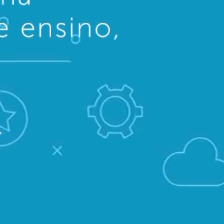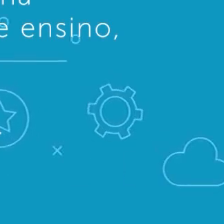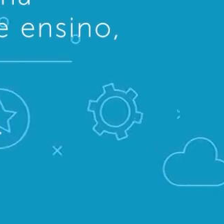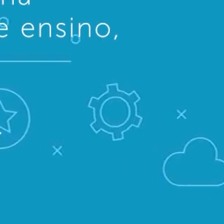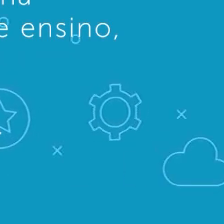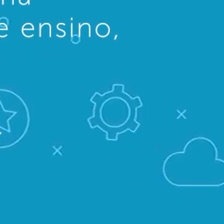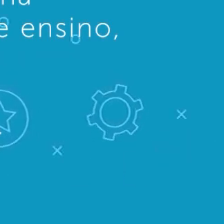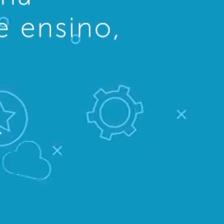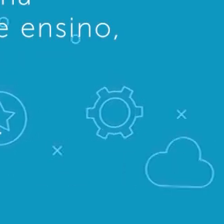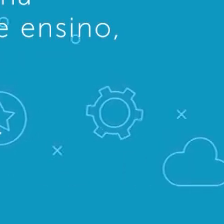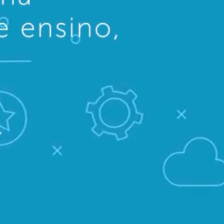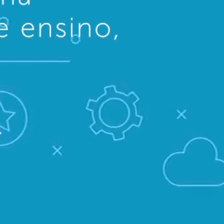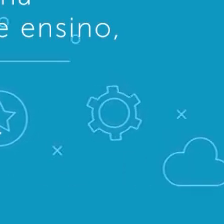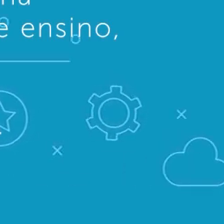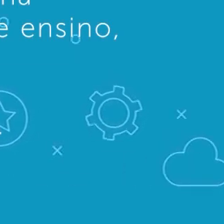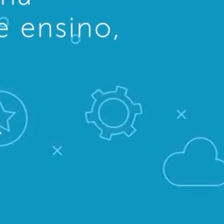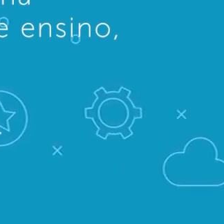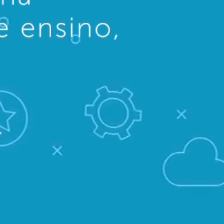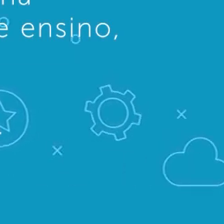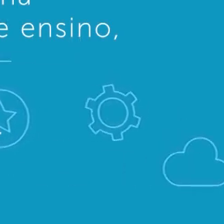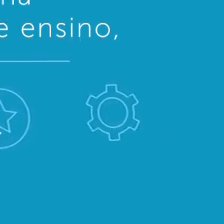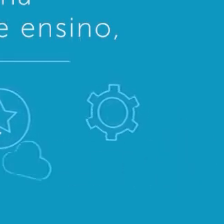Coelho